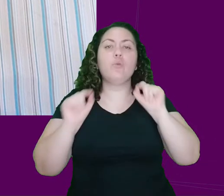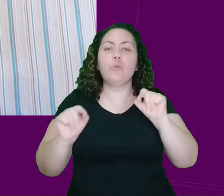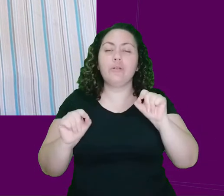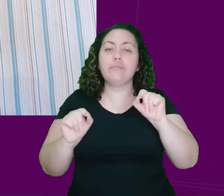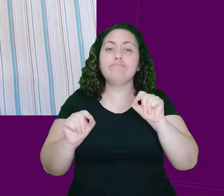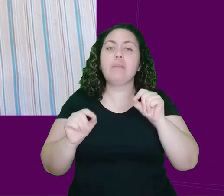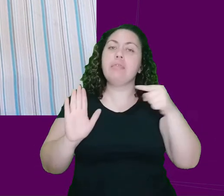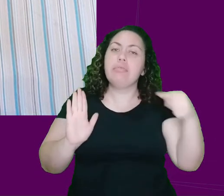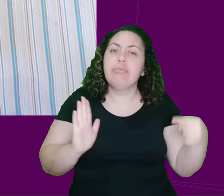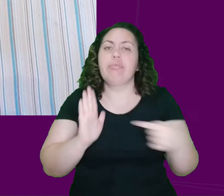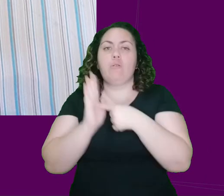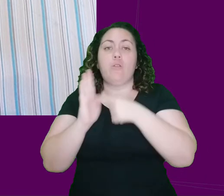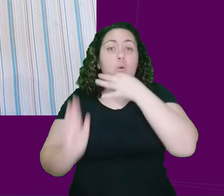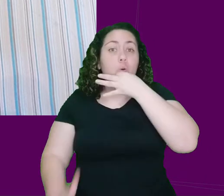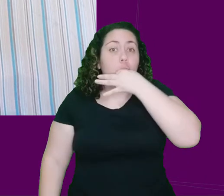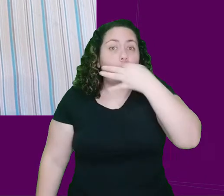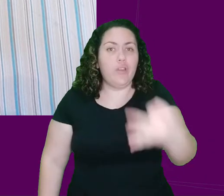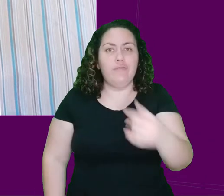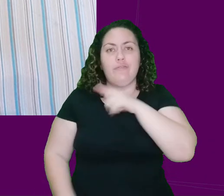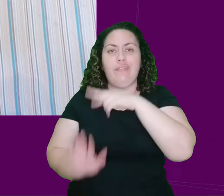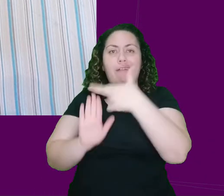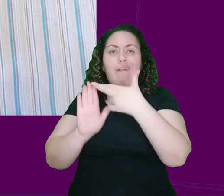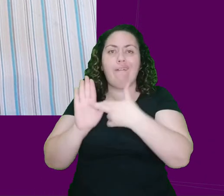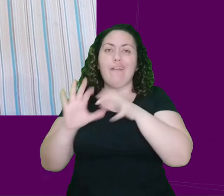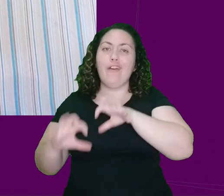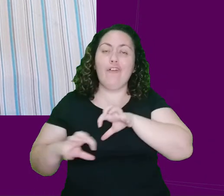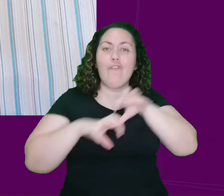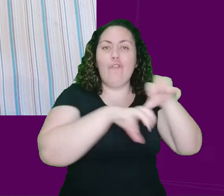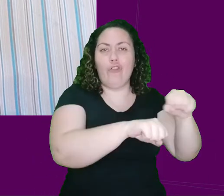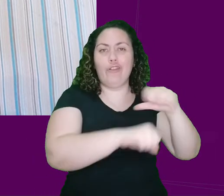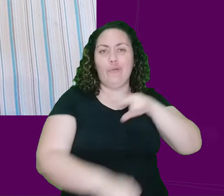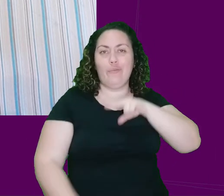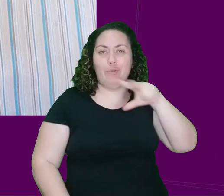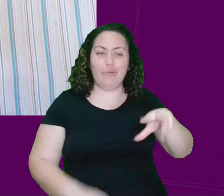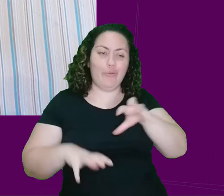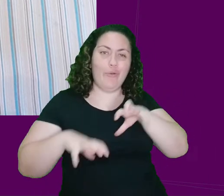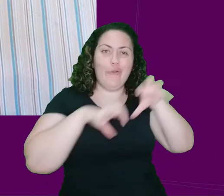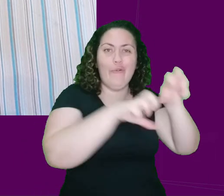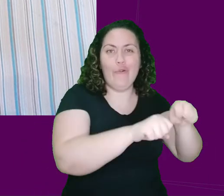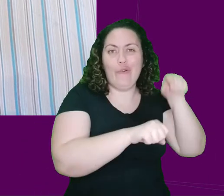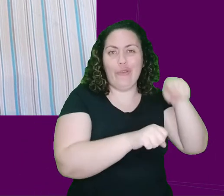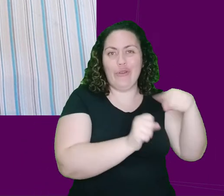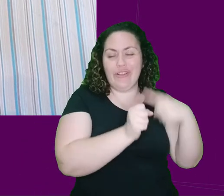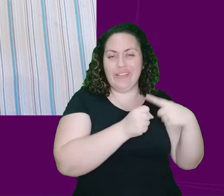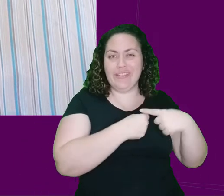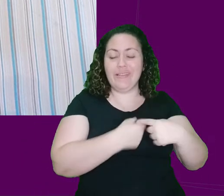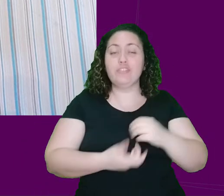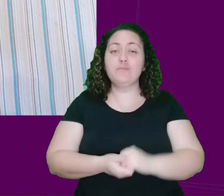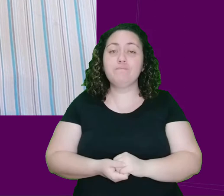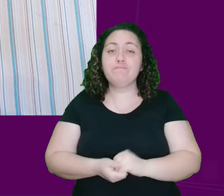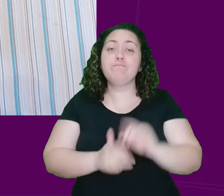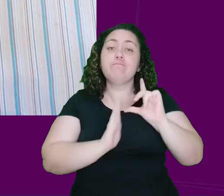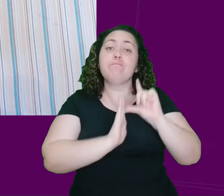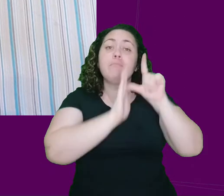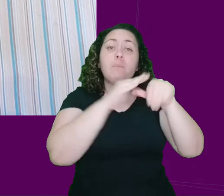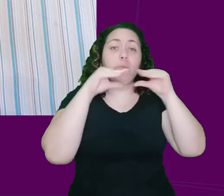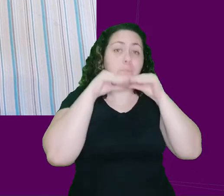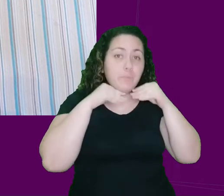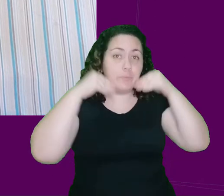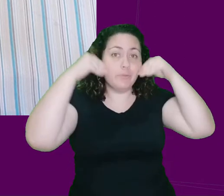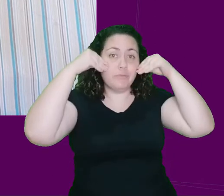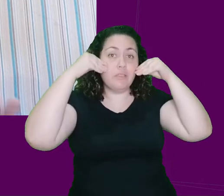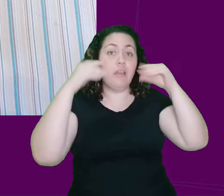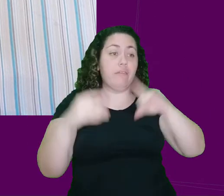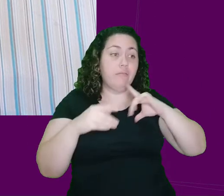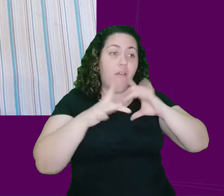denunciar o quão horrível era o regime colonial português. Depois da independência de Moçambique, ela notou que ninguém em